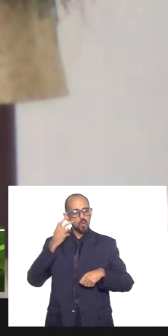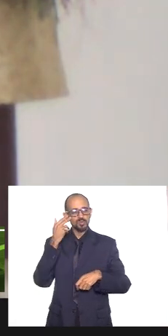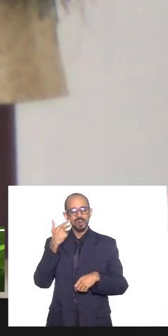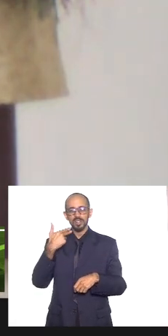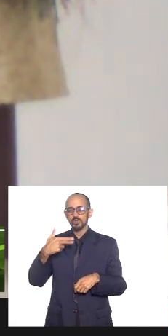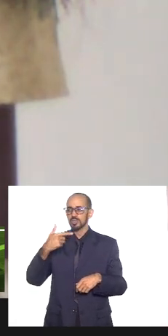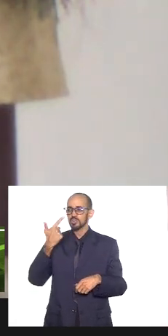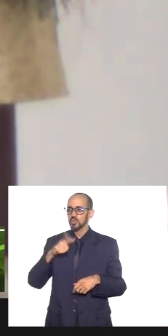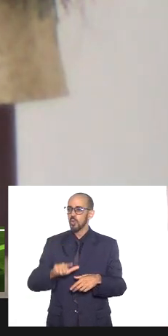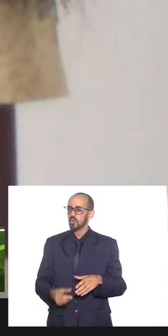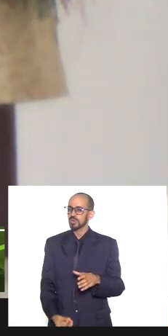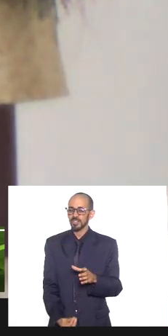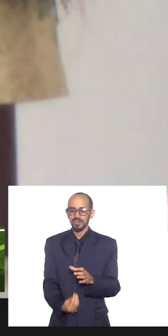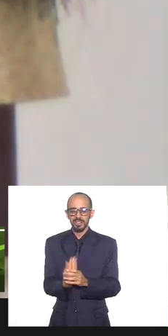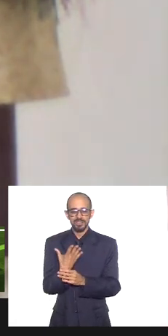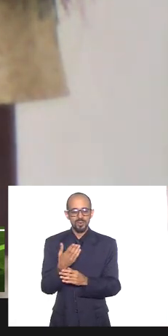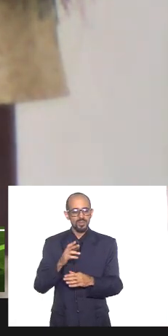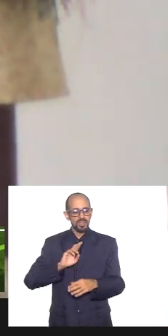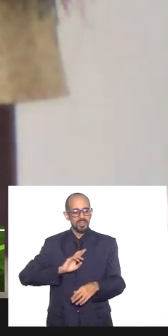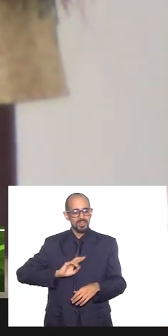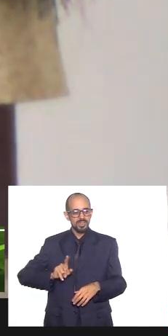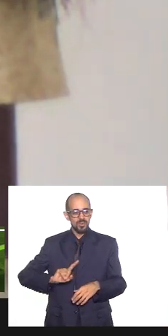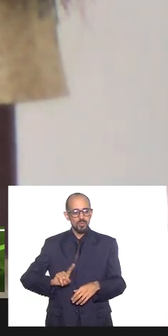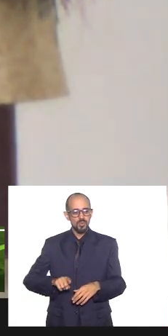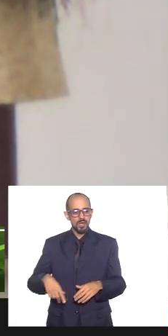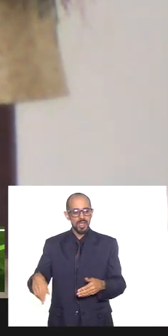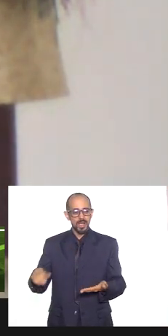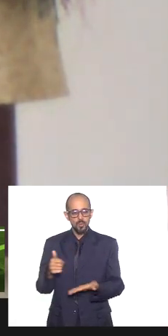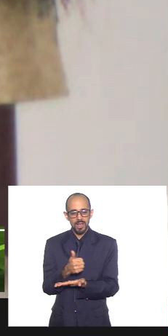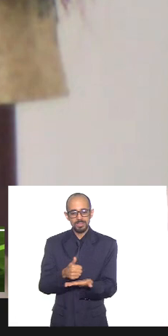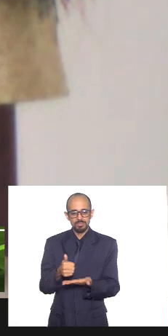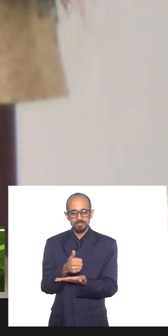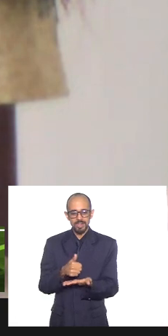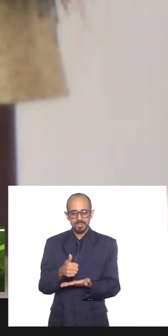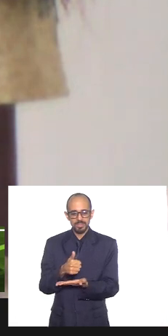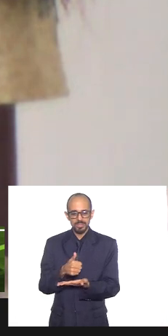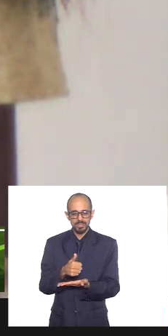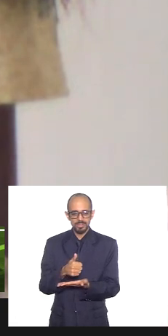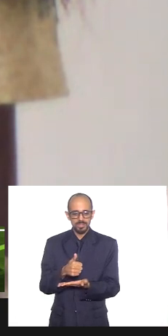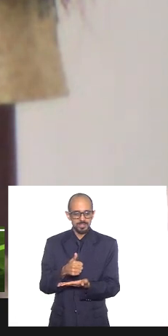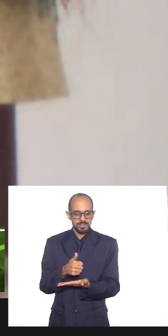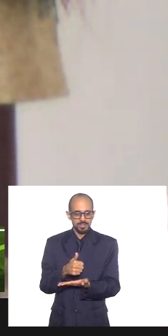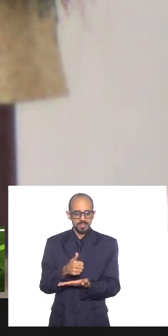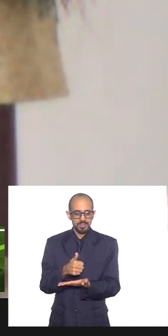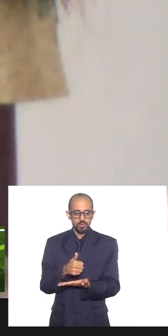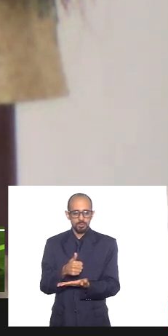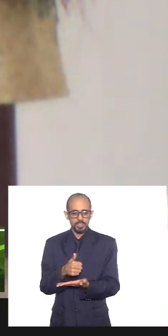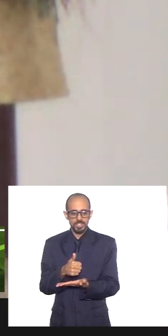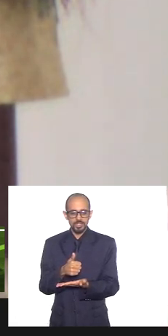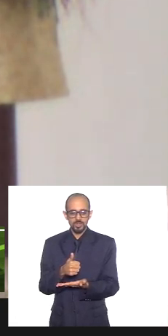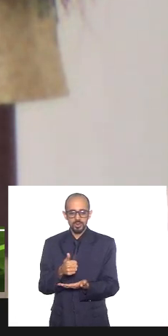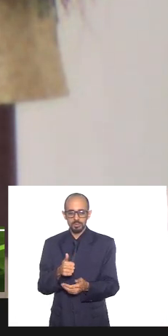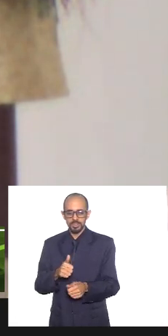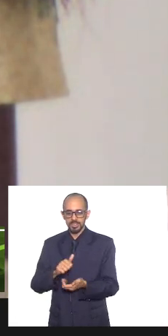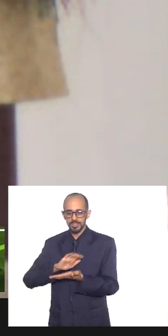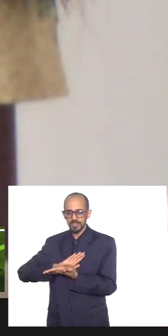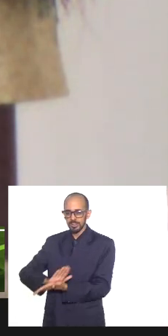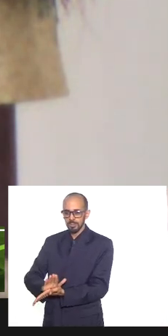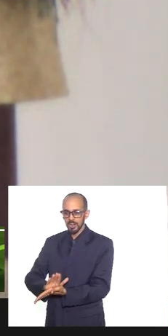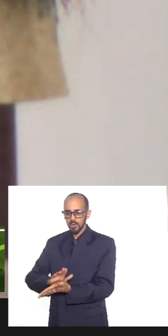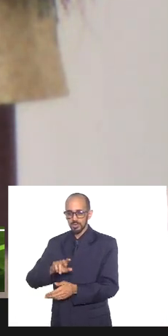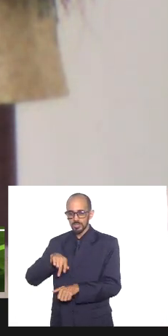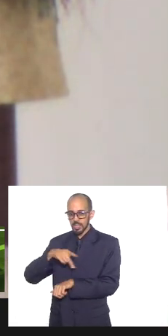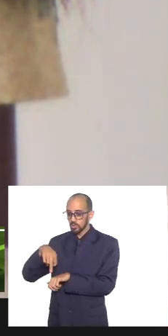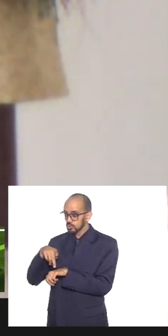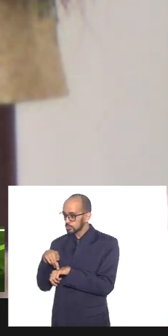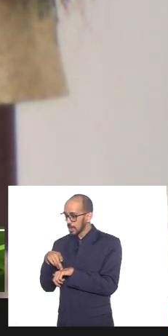origem que não tenha os pressupostos é da xenofobia como são como